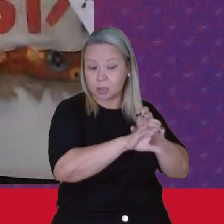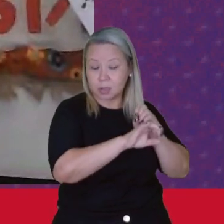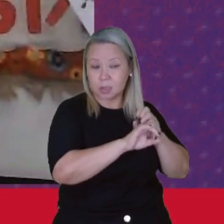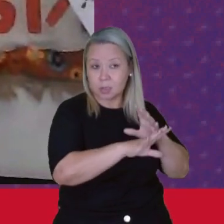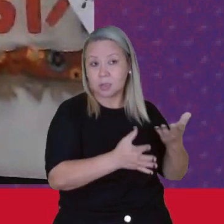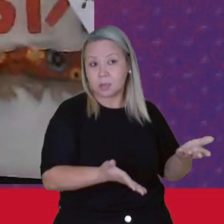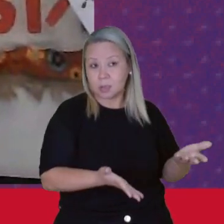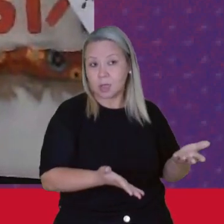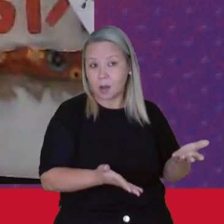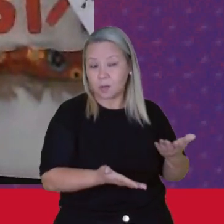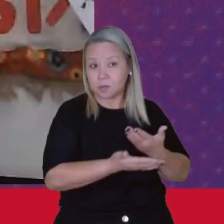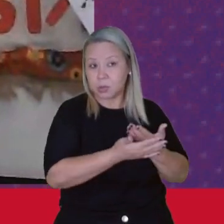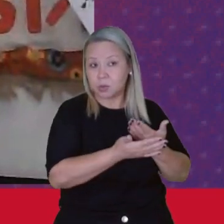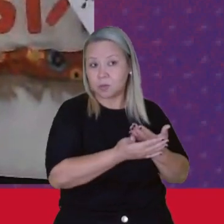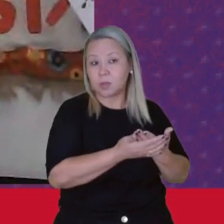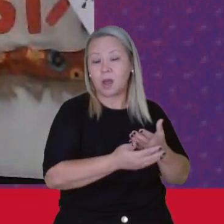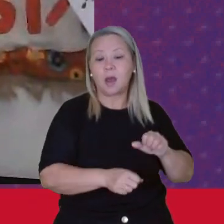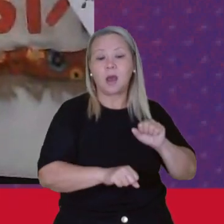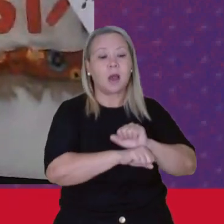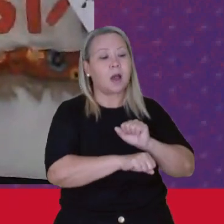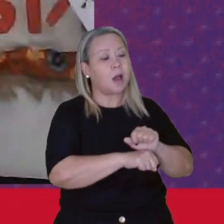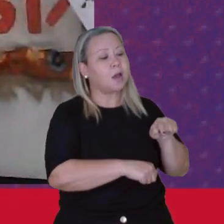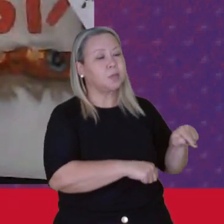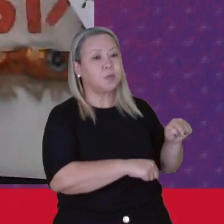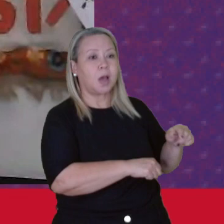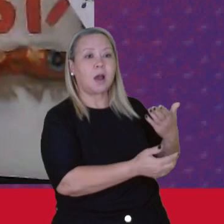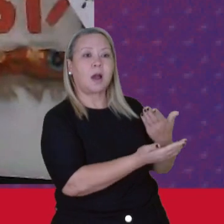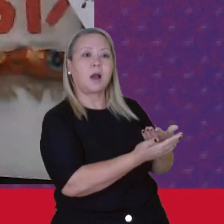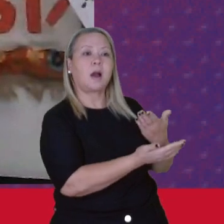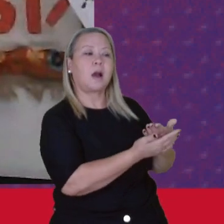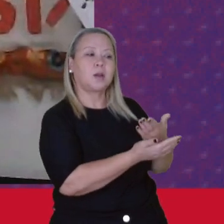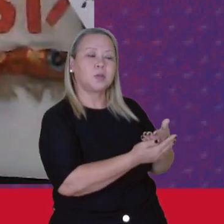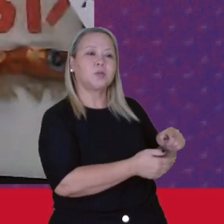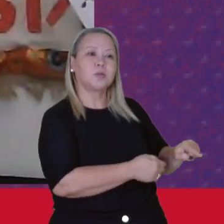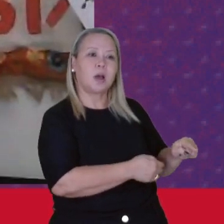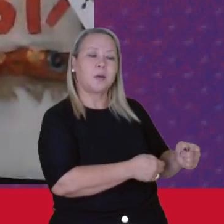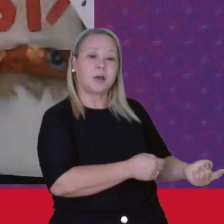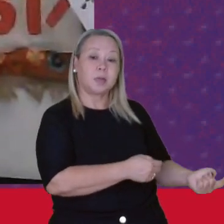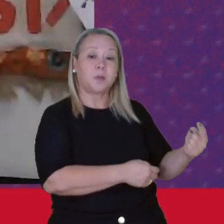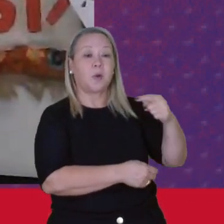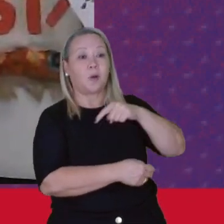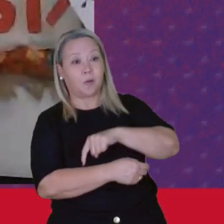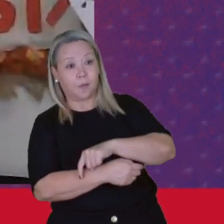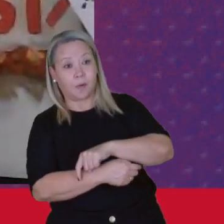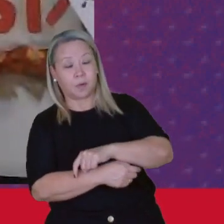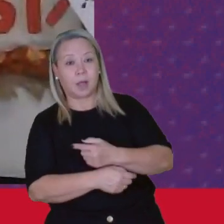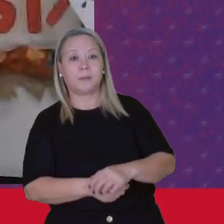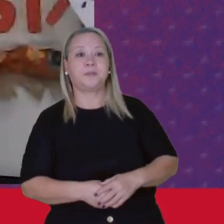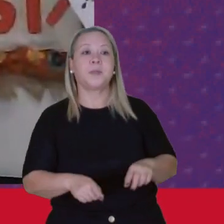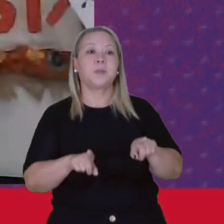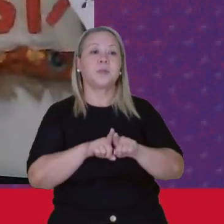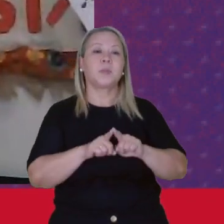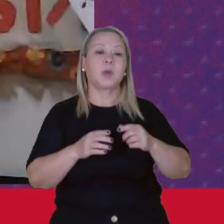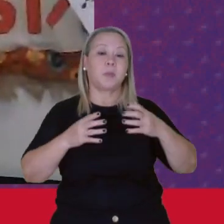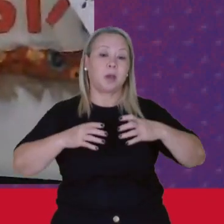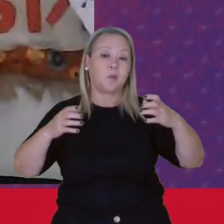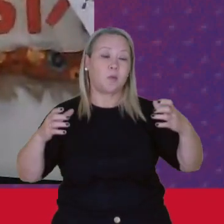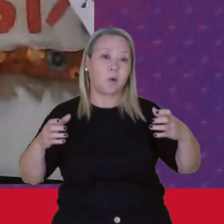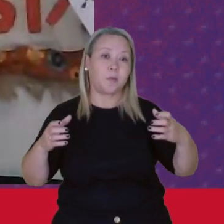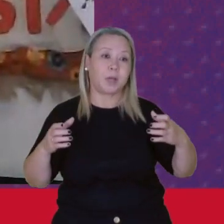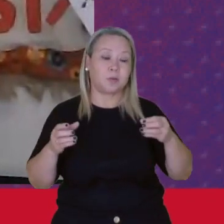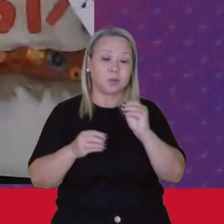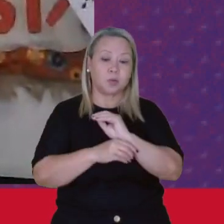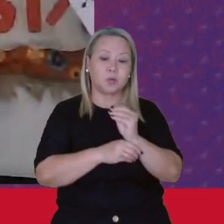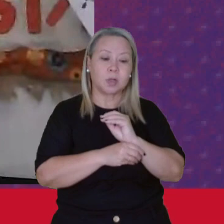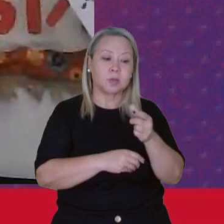E daí Esperar o tempo Inclusive Também o aumento De cuidado Sobre outros